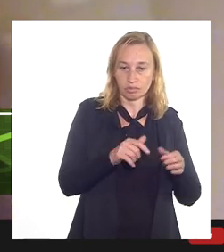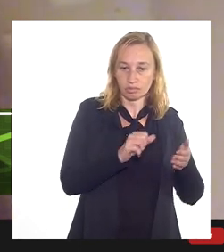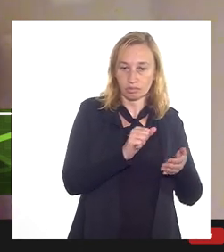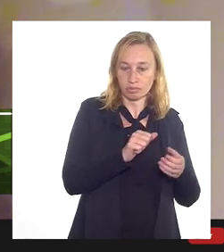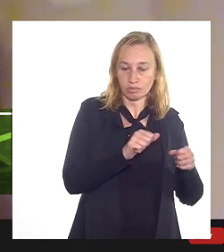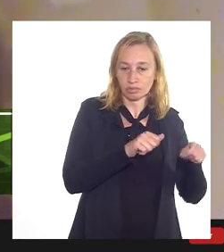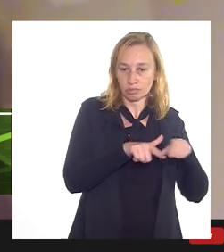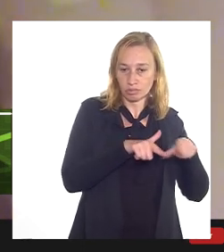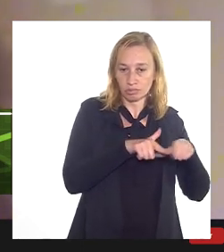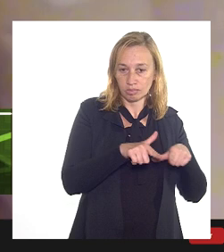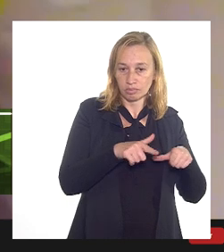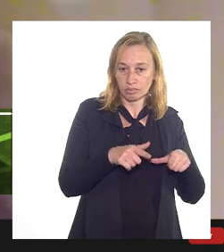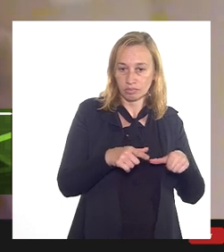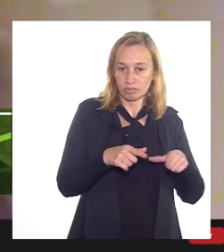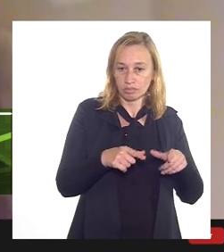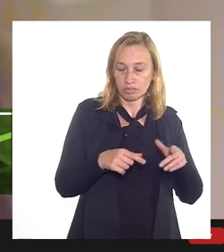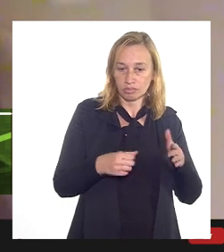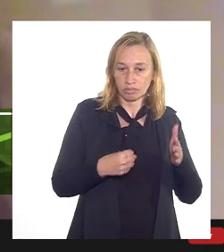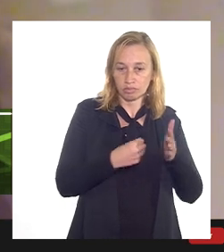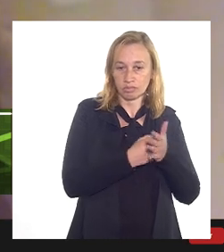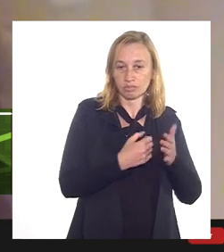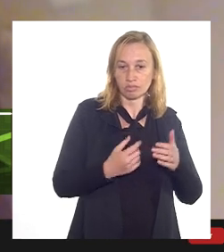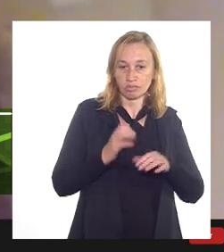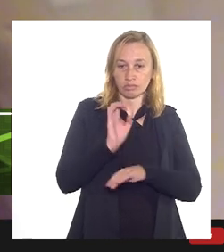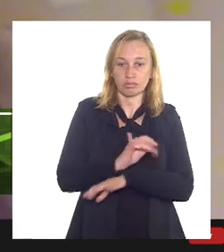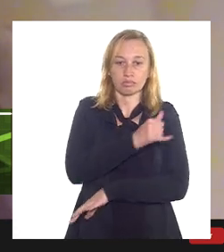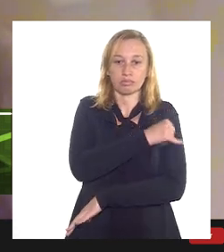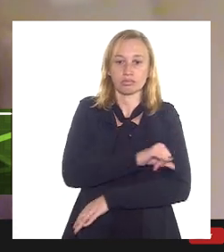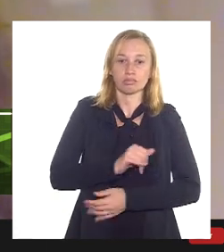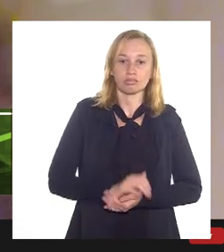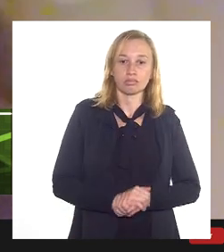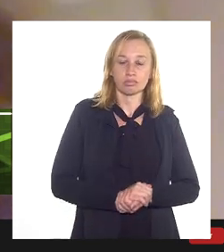foram bastante impactantes para o estado do Rio de Janeiro.